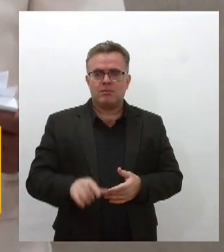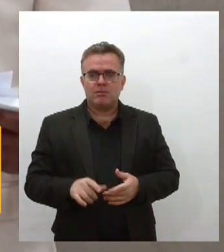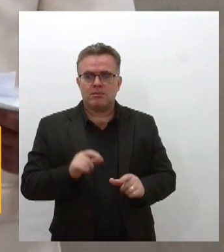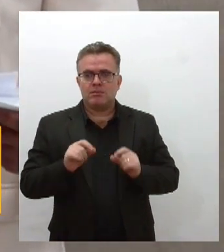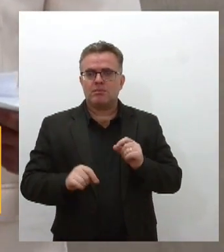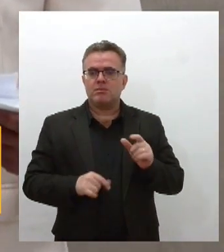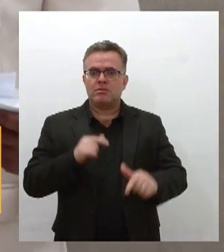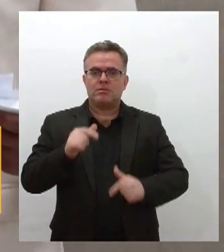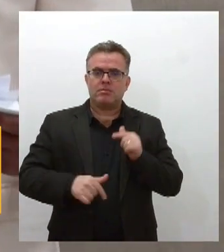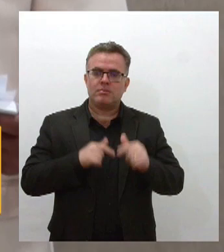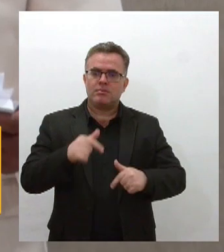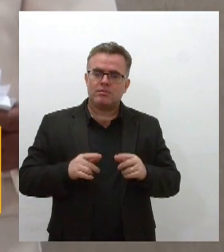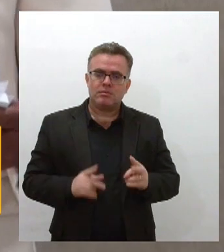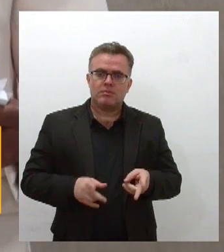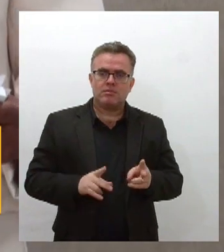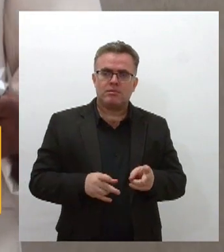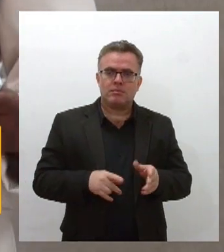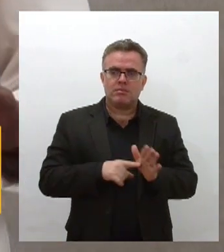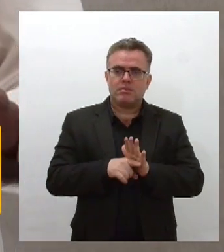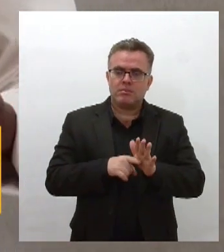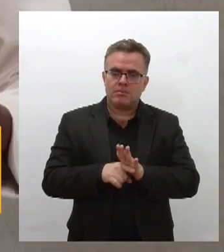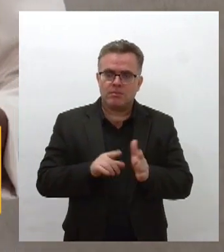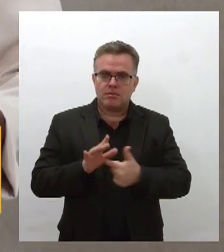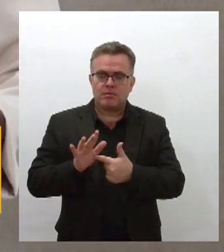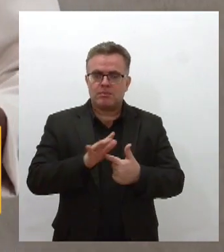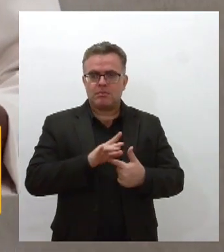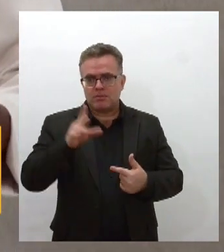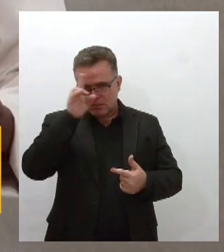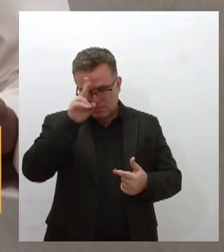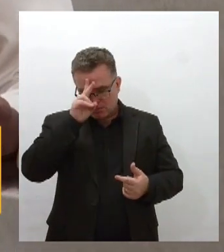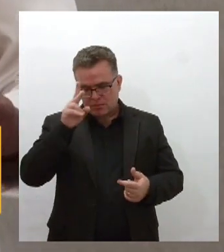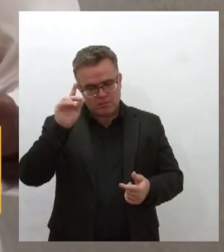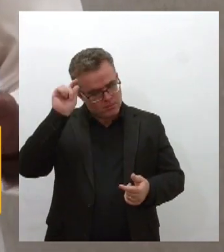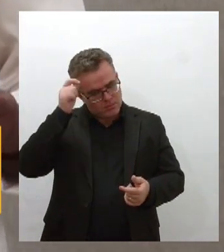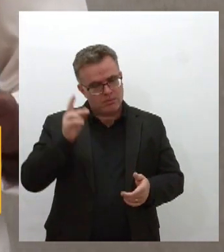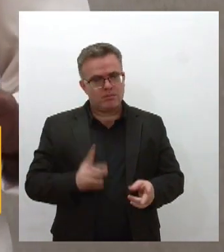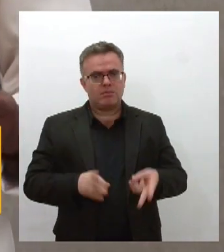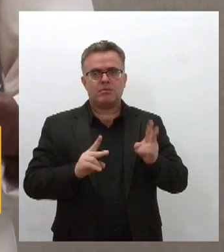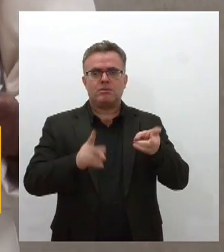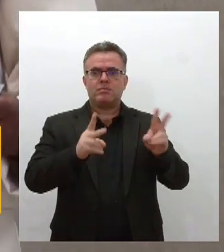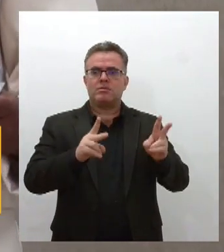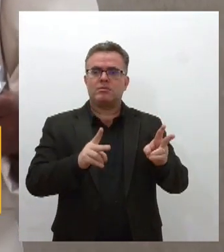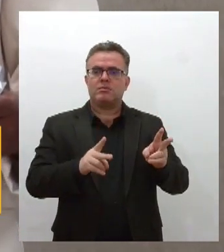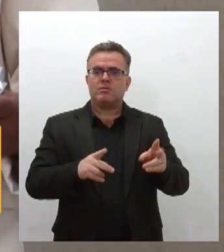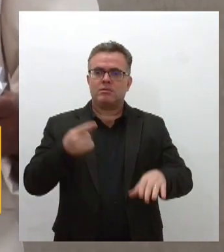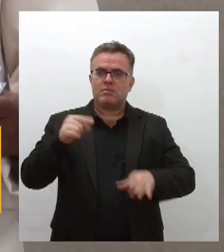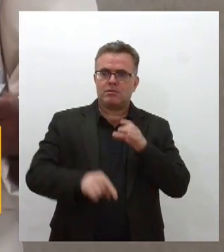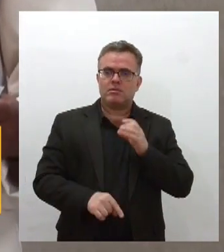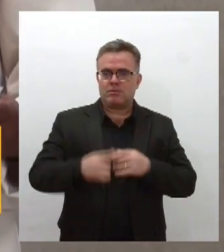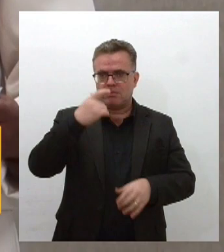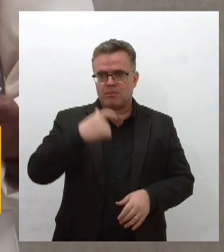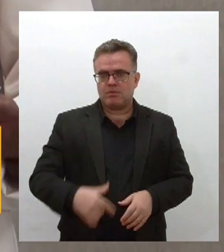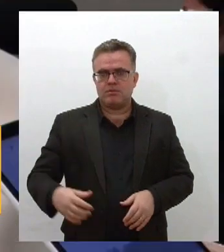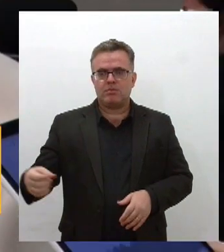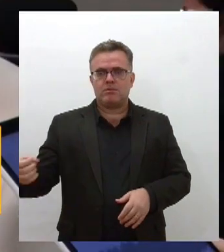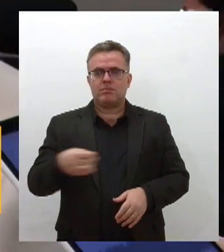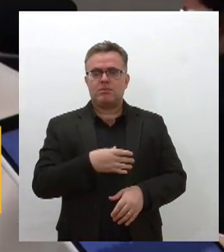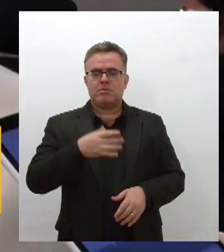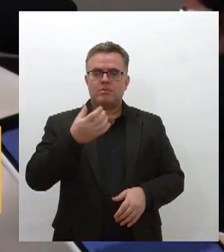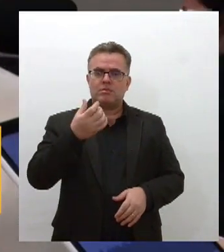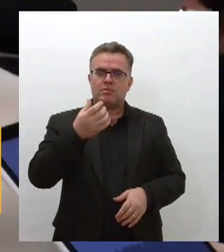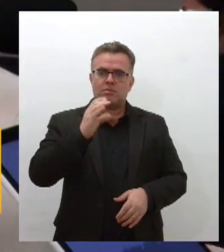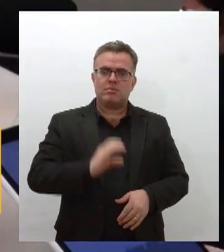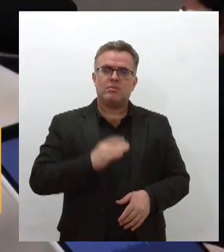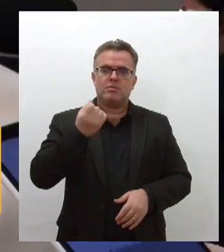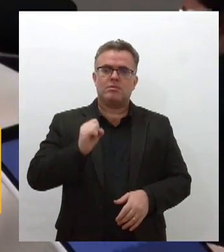continuar e suas pesquisas sobre a história dos negros será mantida ainda mais agora como um novo cidadão do estado de Sergipe Eu tenho